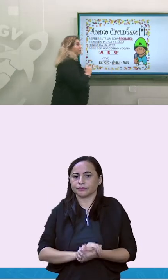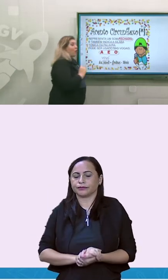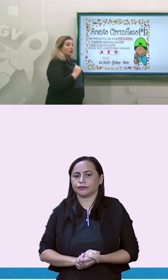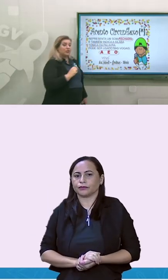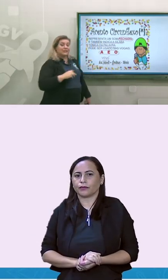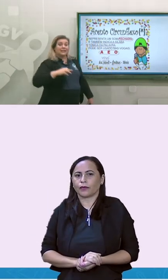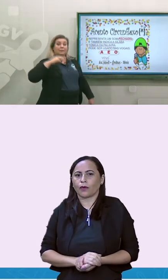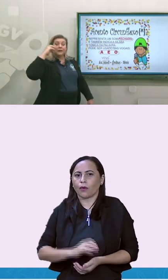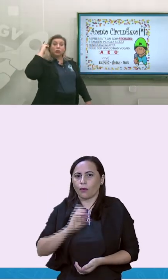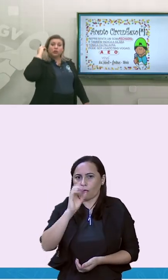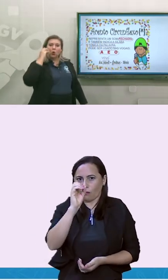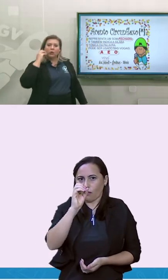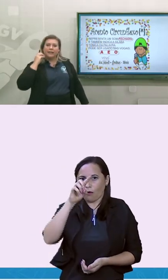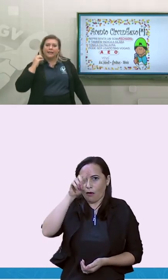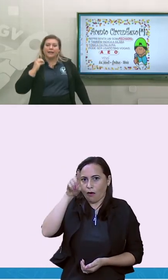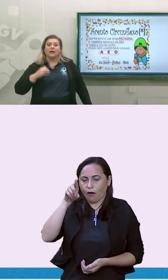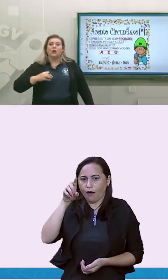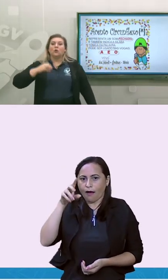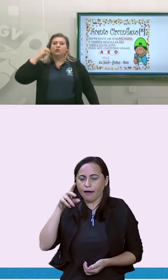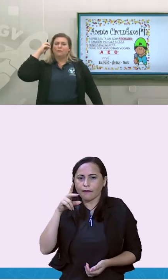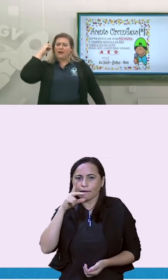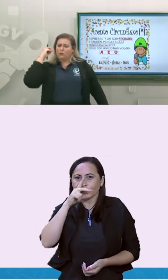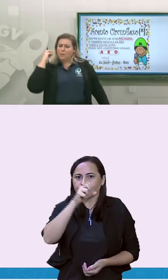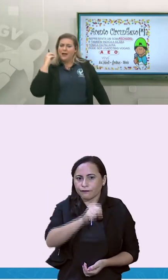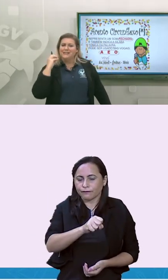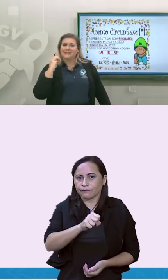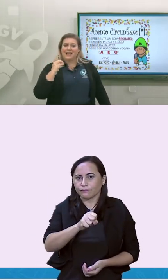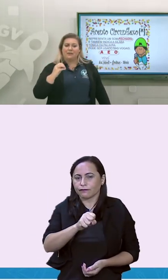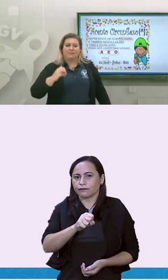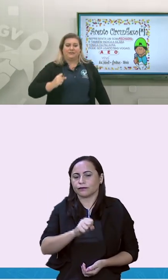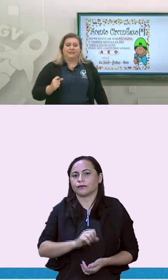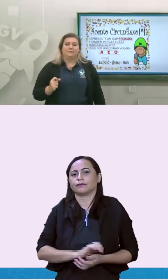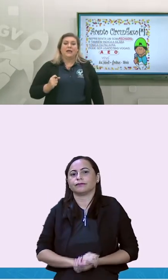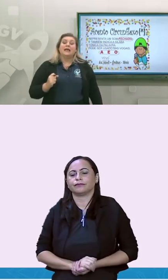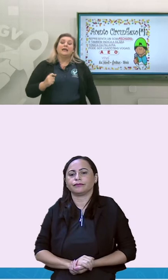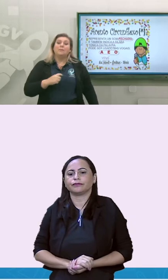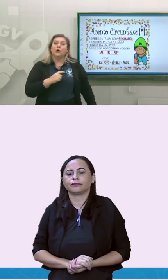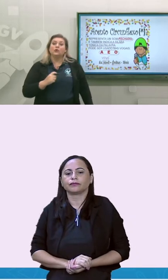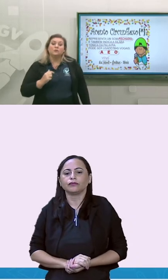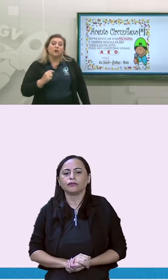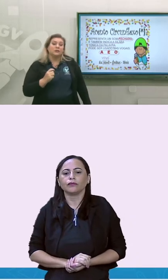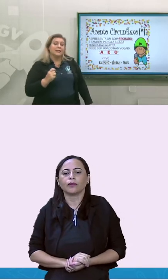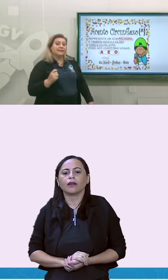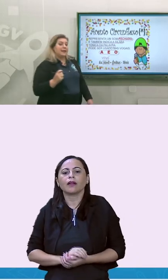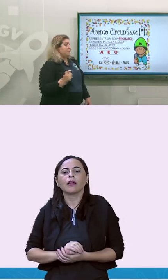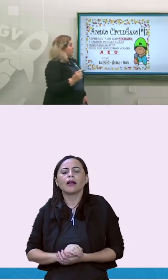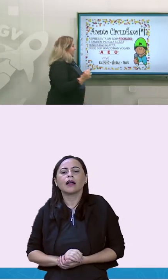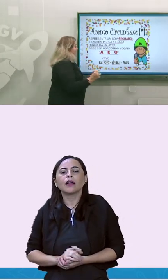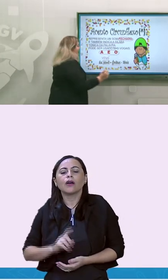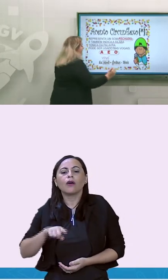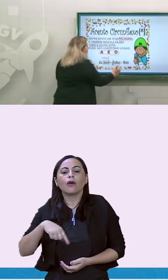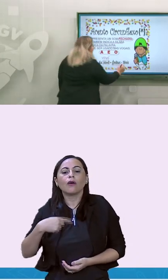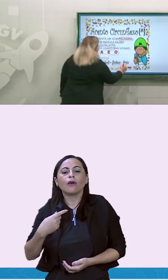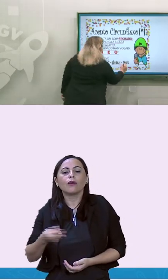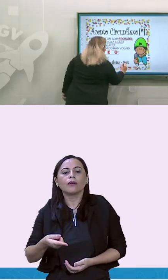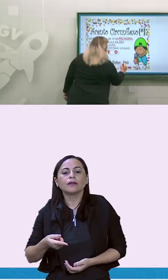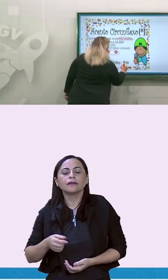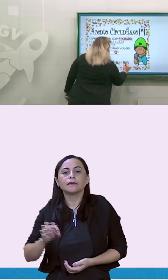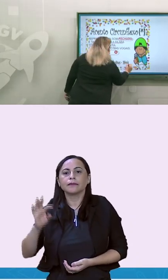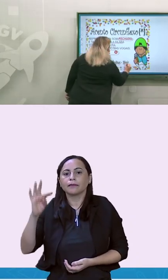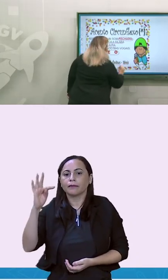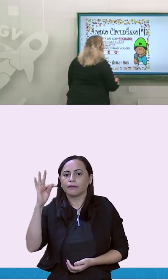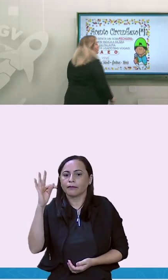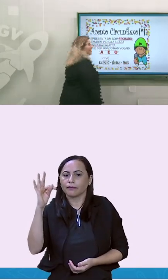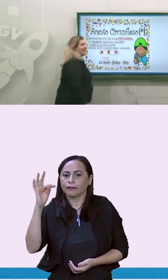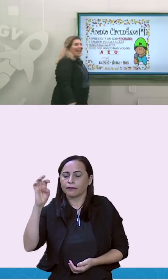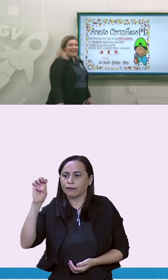mais forte. A sílaba tônica. Onde eu falo com mais ênfase. E por último, nosso exemplo. Tênis.